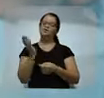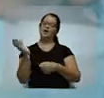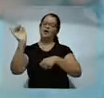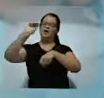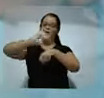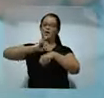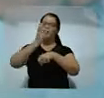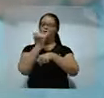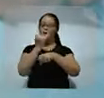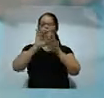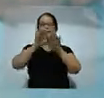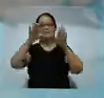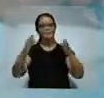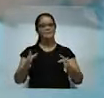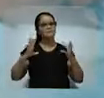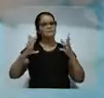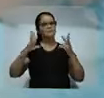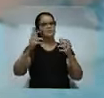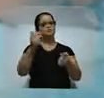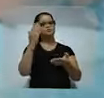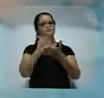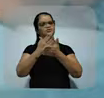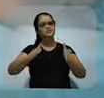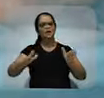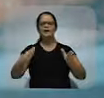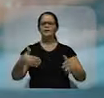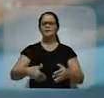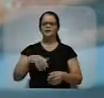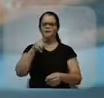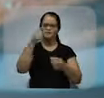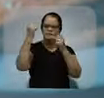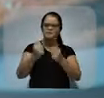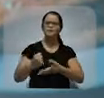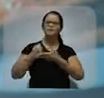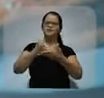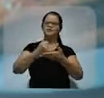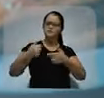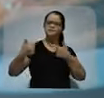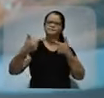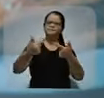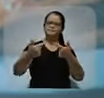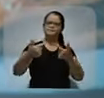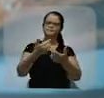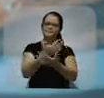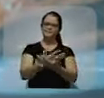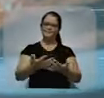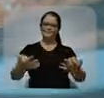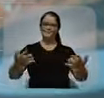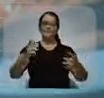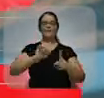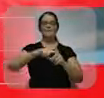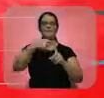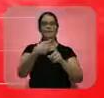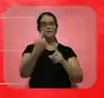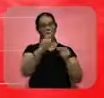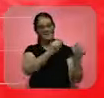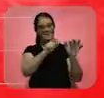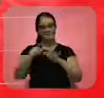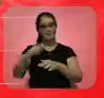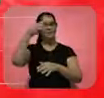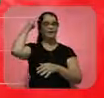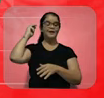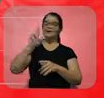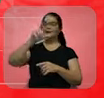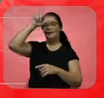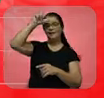para colocar comida na mesa de todo mundo. Chega de fome. Você pode contar comigo nessa luta. Mais uma semana e